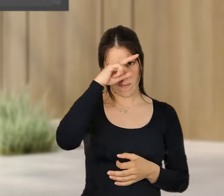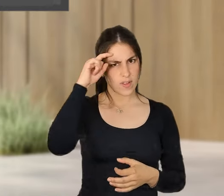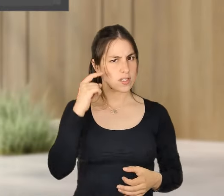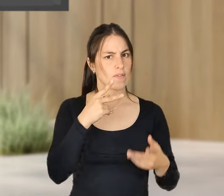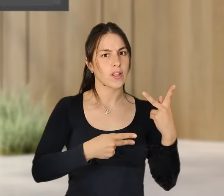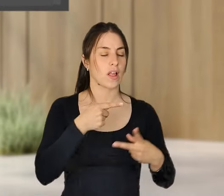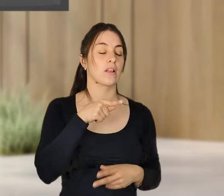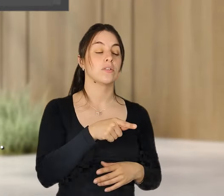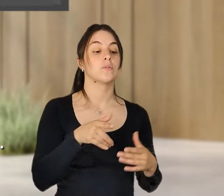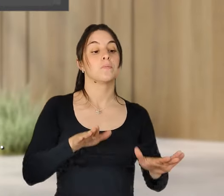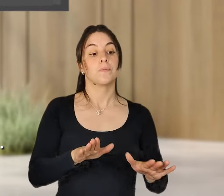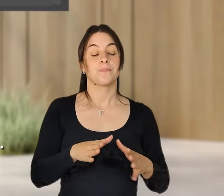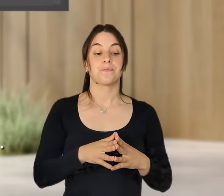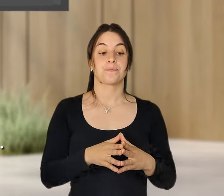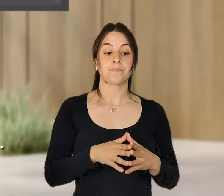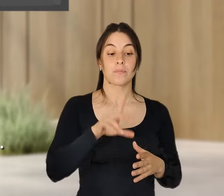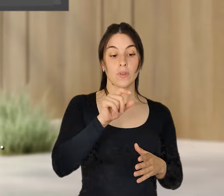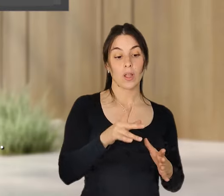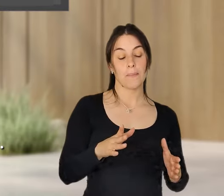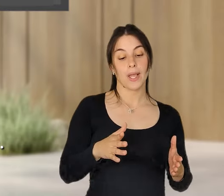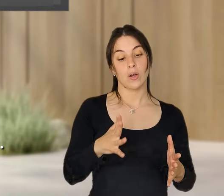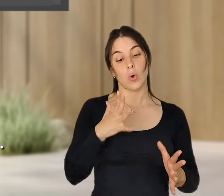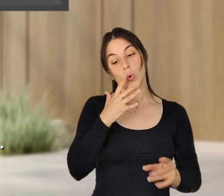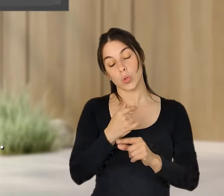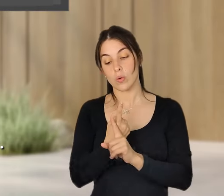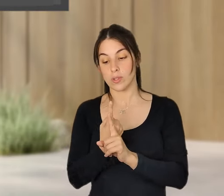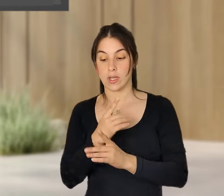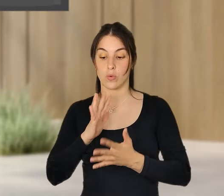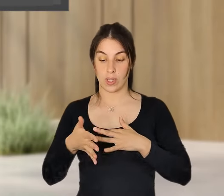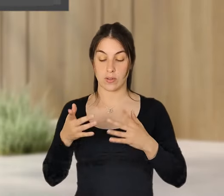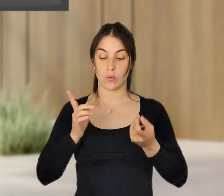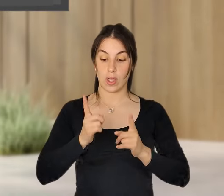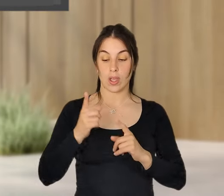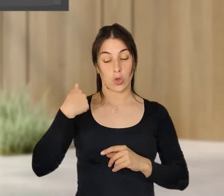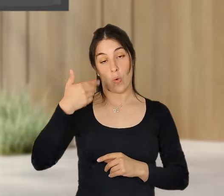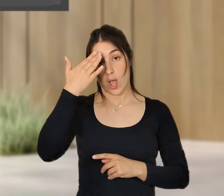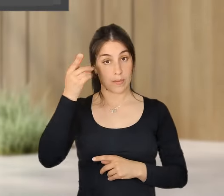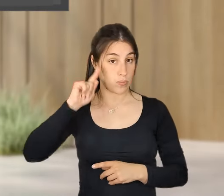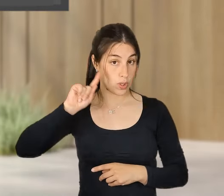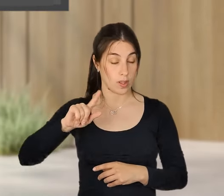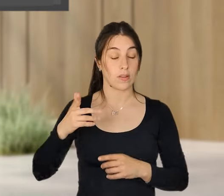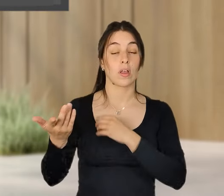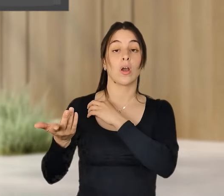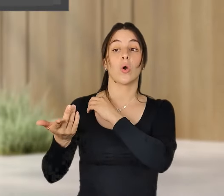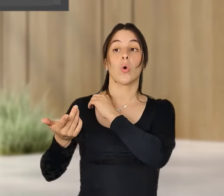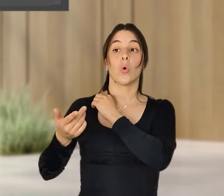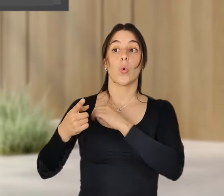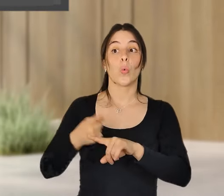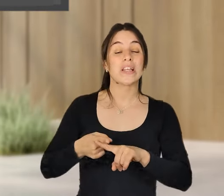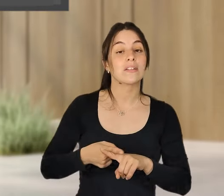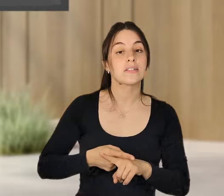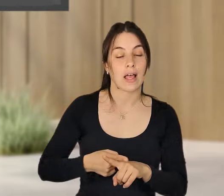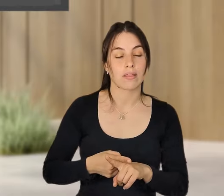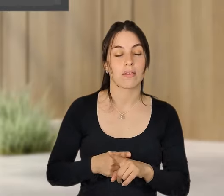E é difícil por um outro aspecto, que eu acho que é muito importante. O que interessa é a produtividade,